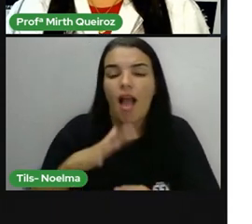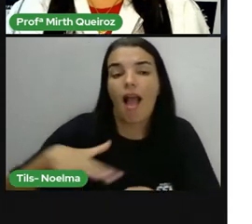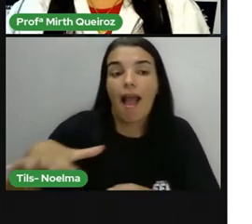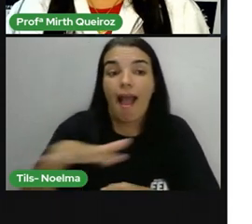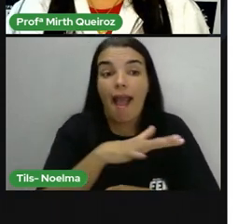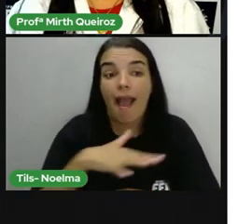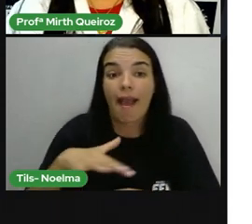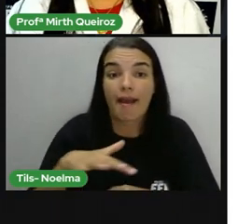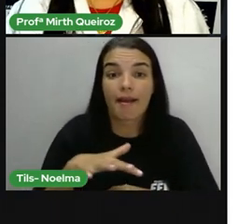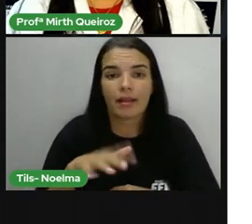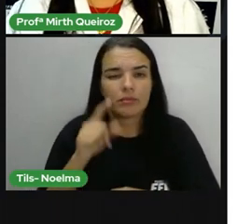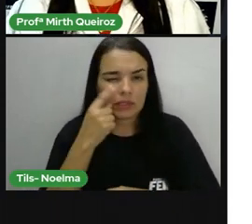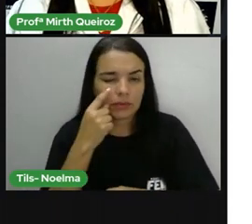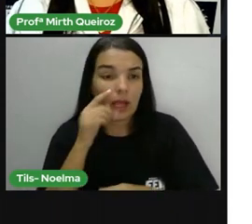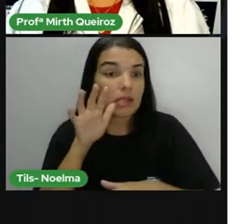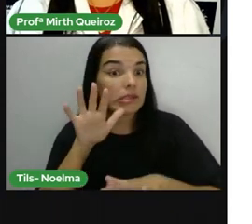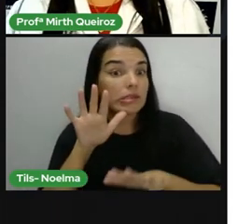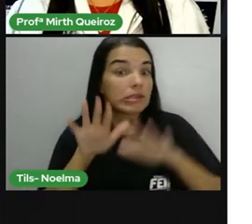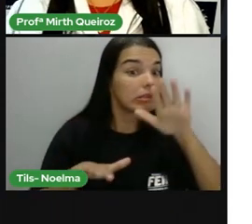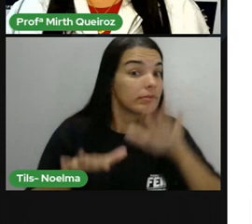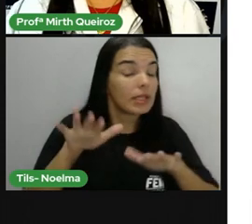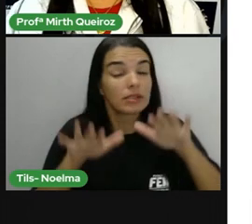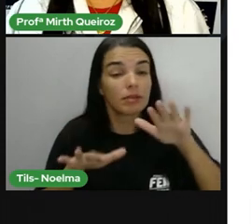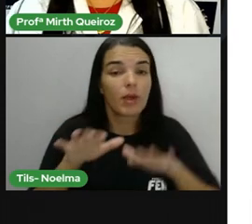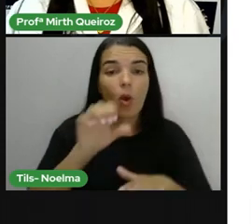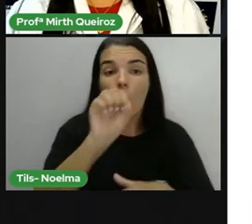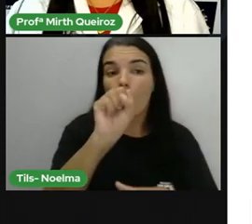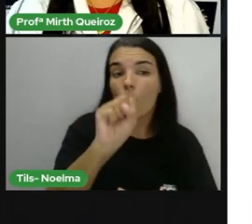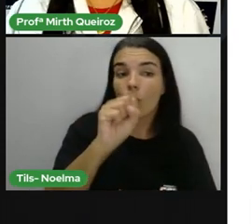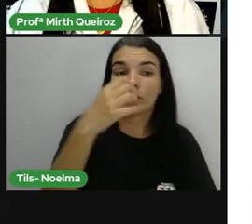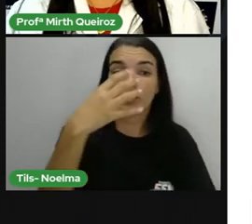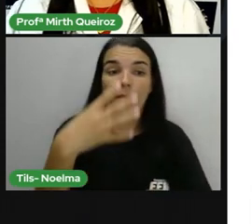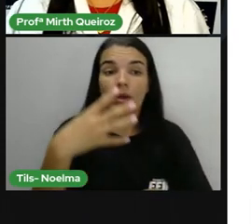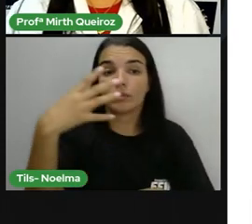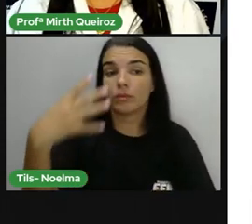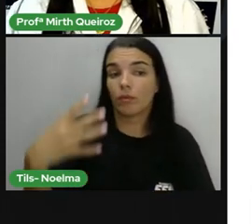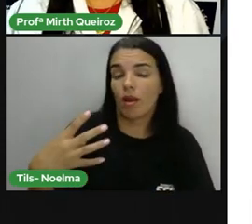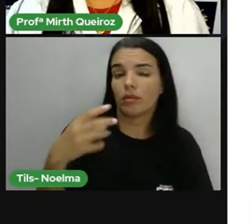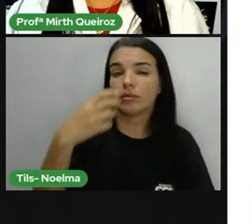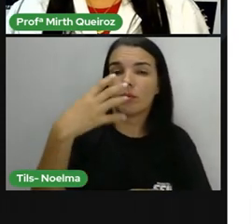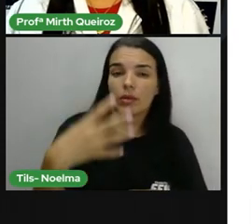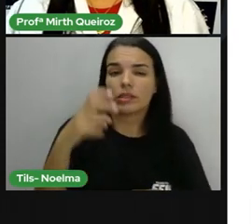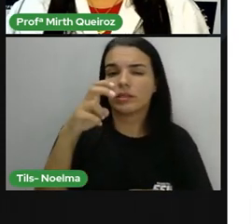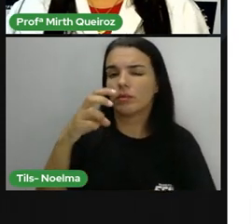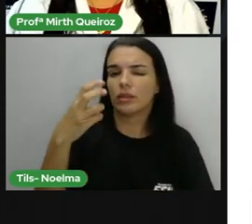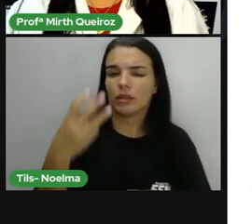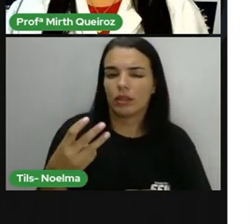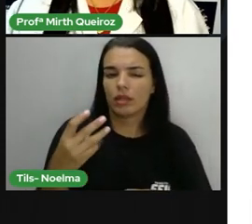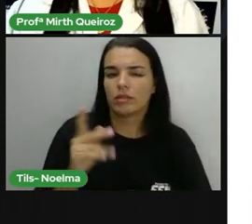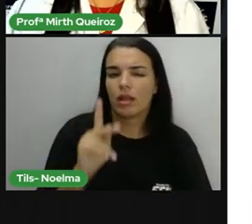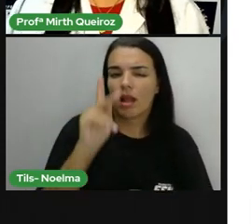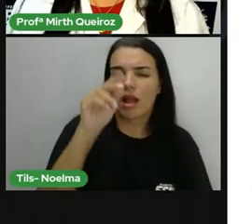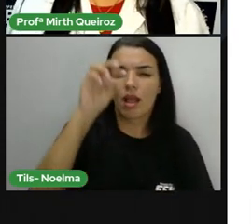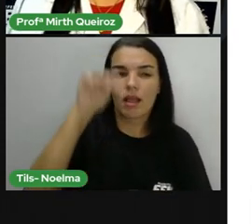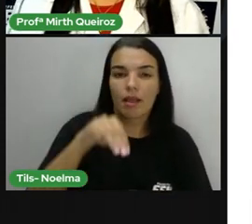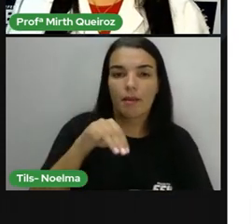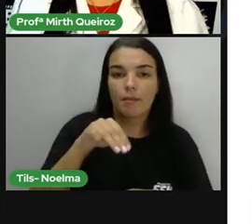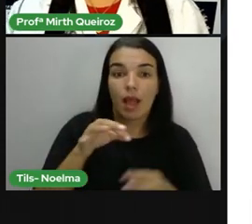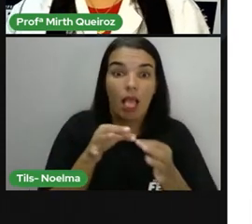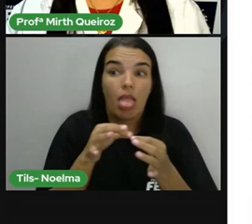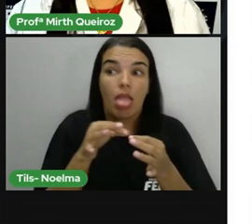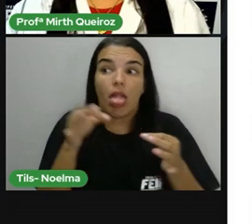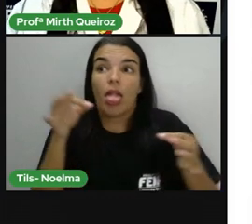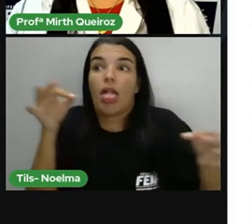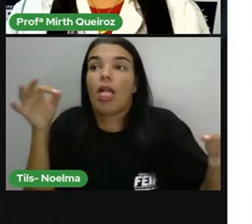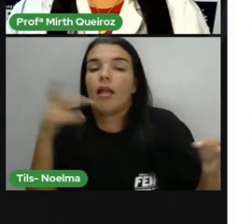tem cerca de 844.453 quilômetros quadrados. Então, fica mais longo